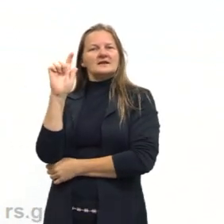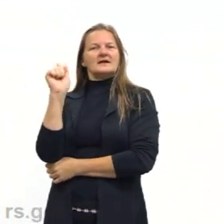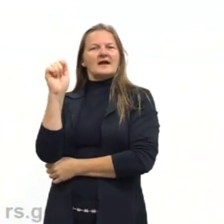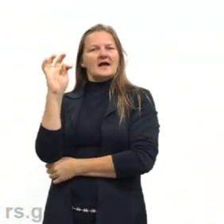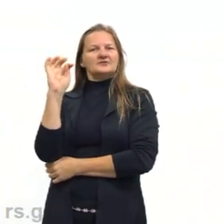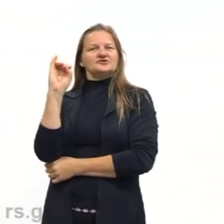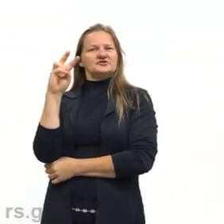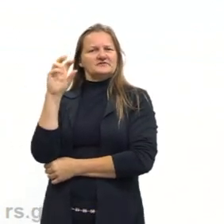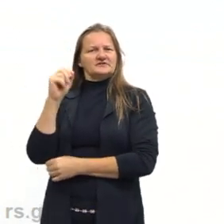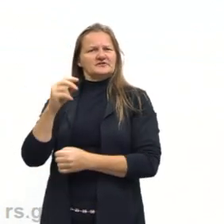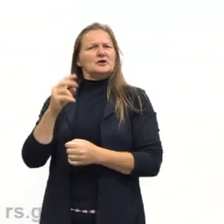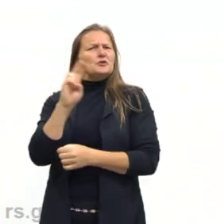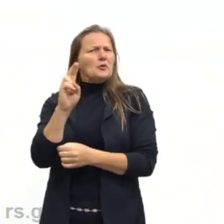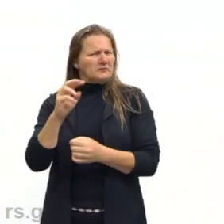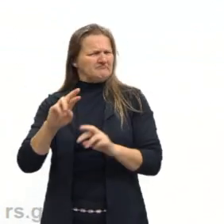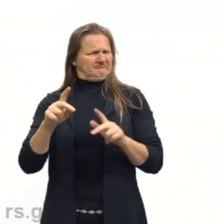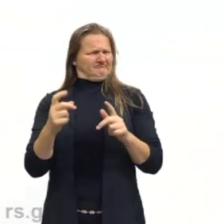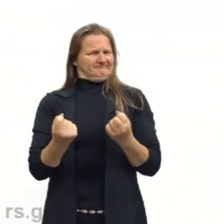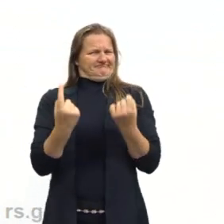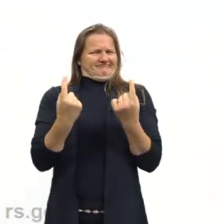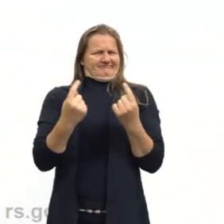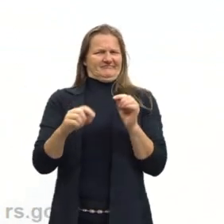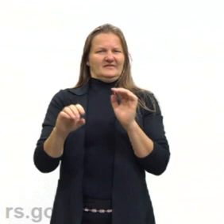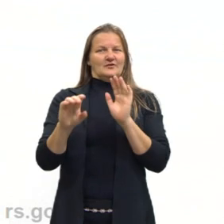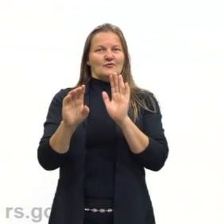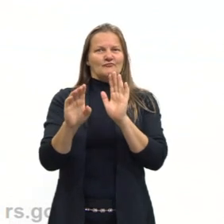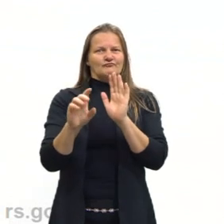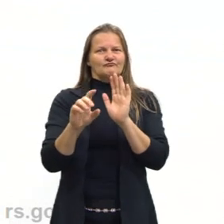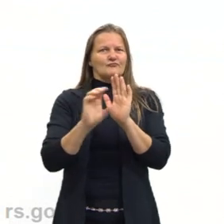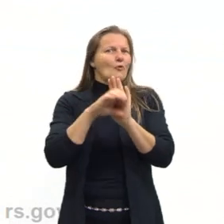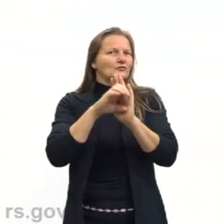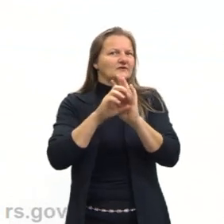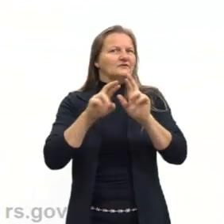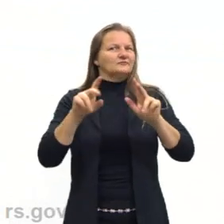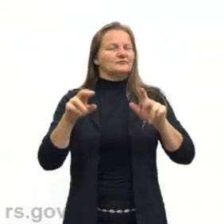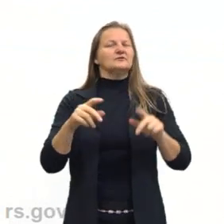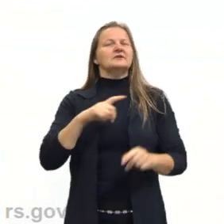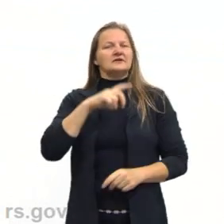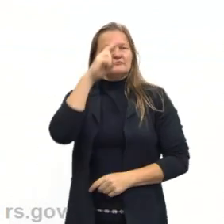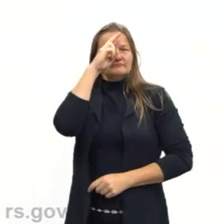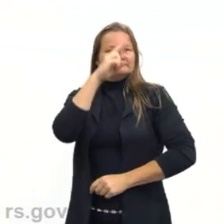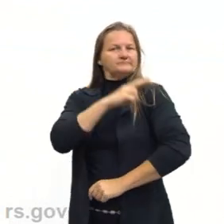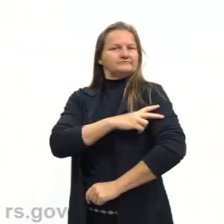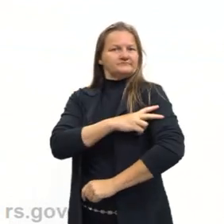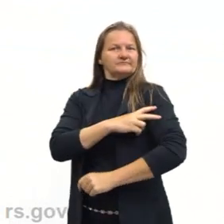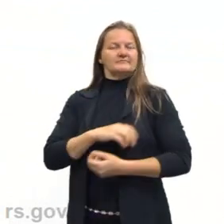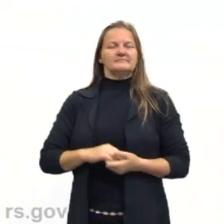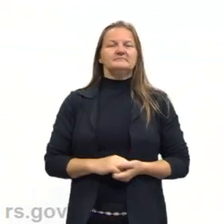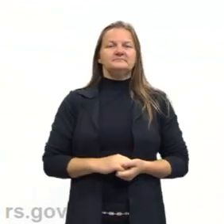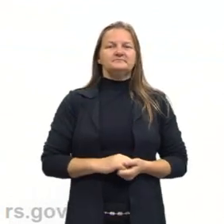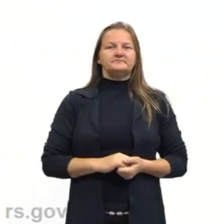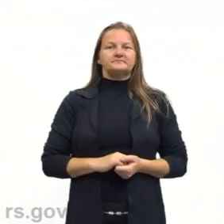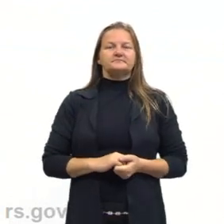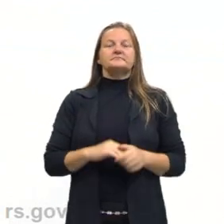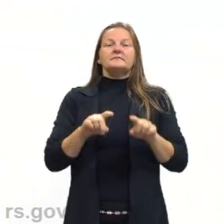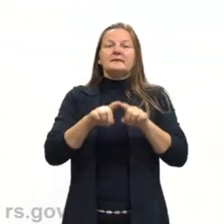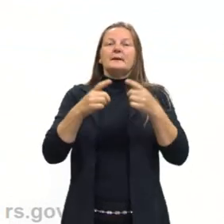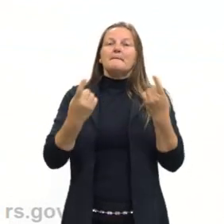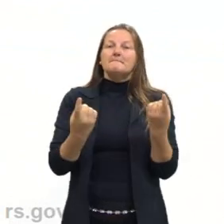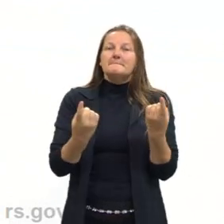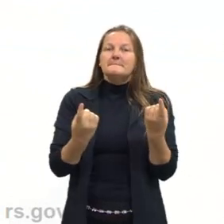complicado, propriedades coligativas, ela é uma matéria do segundo ano do ensino médio, mas